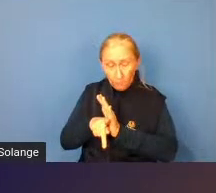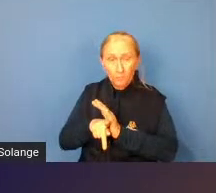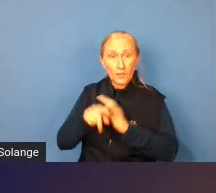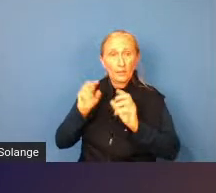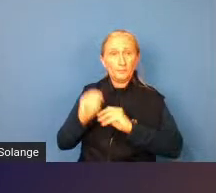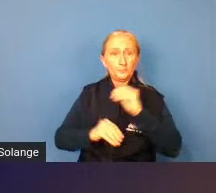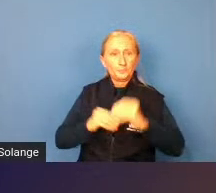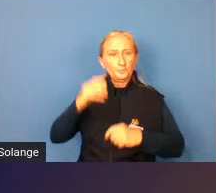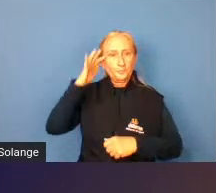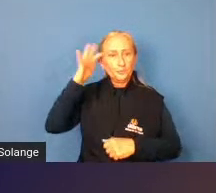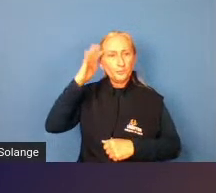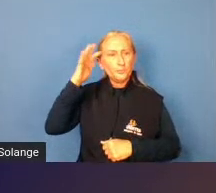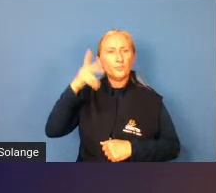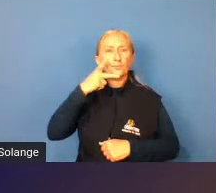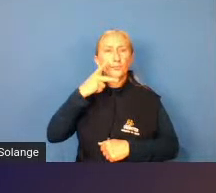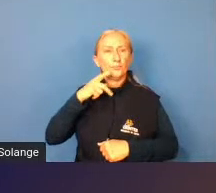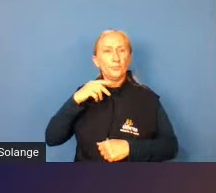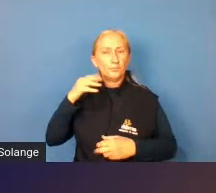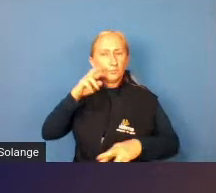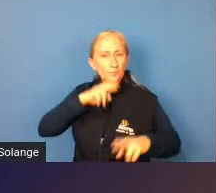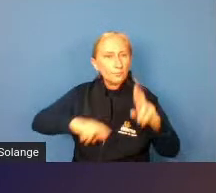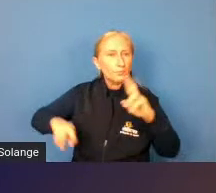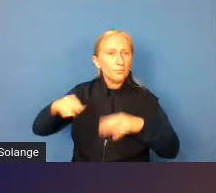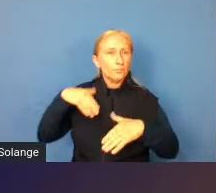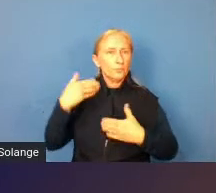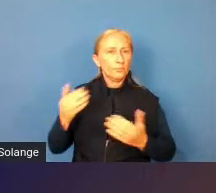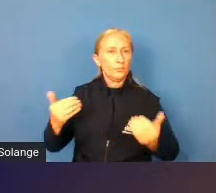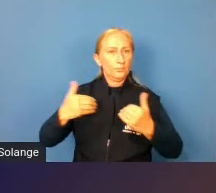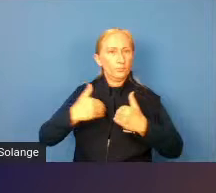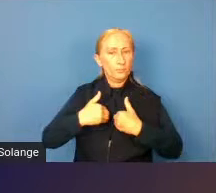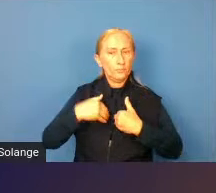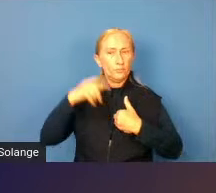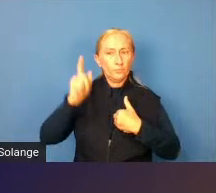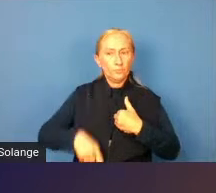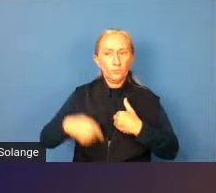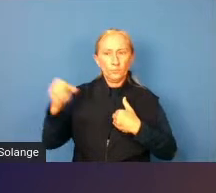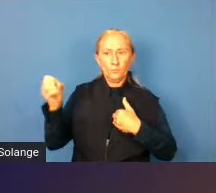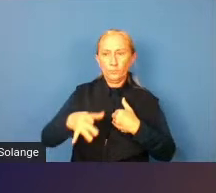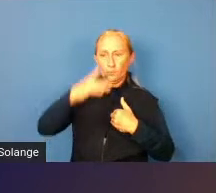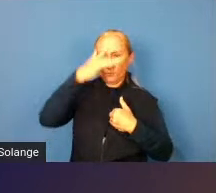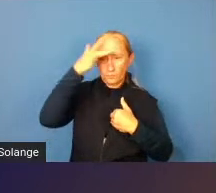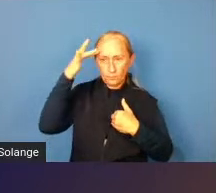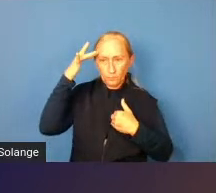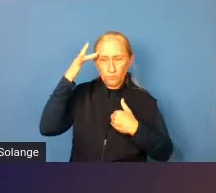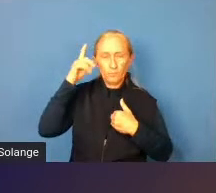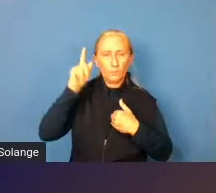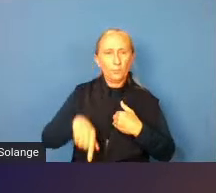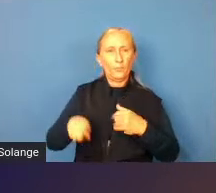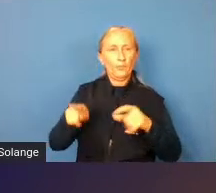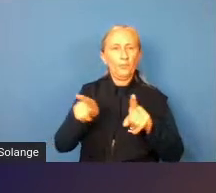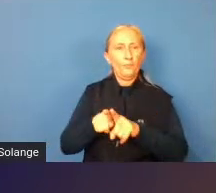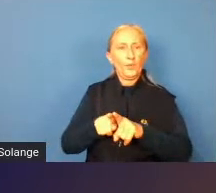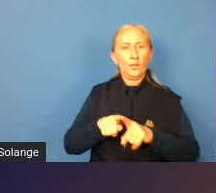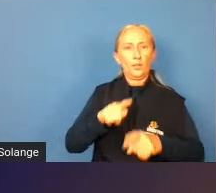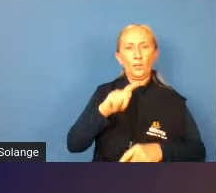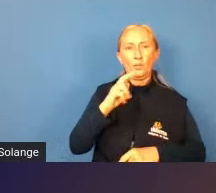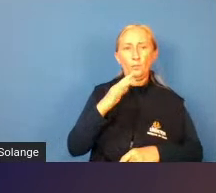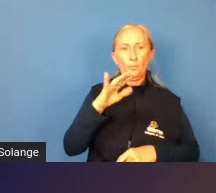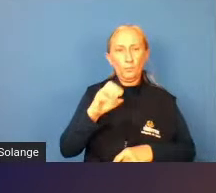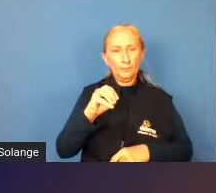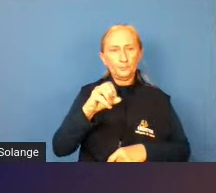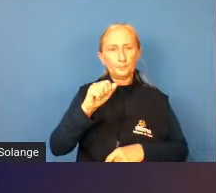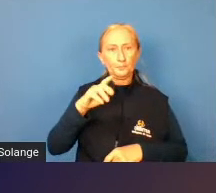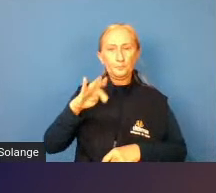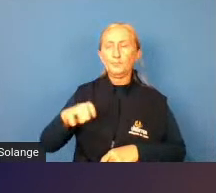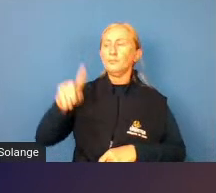teorias da conspiração né que o autista ele é um novo ser assim como nós temos o homo sapiens nós temos o